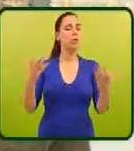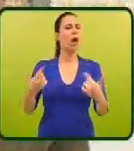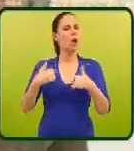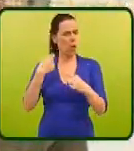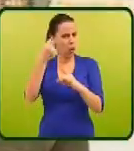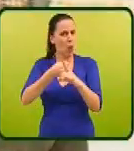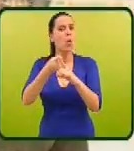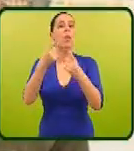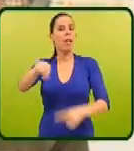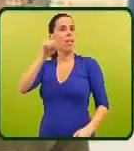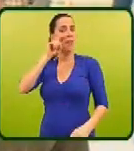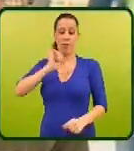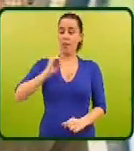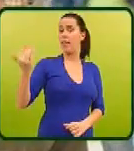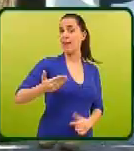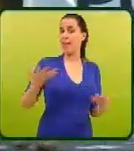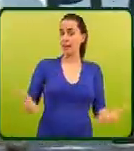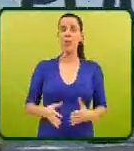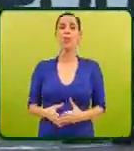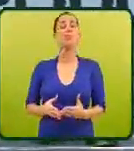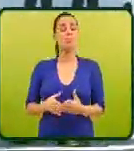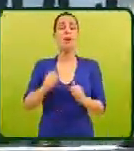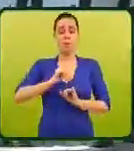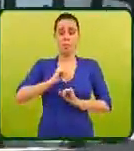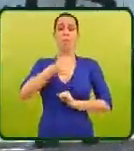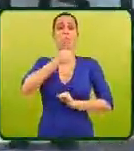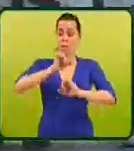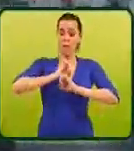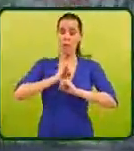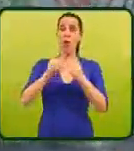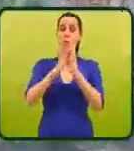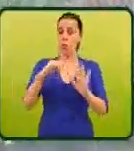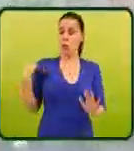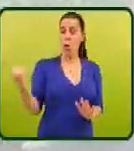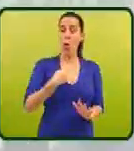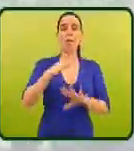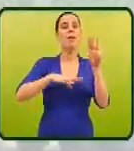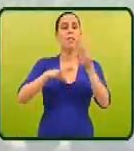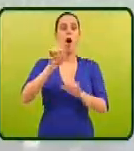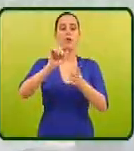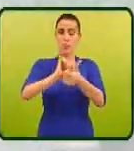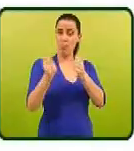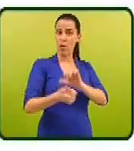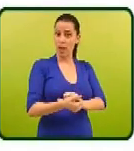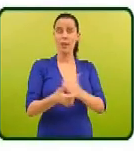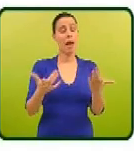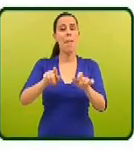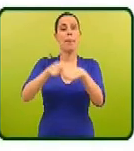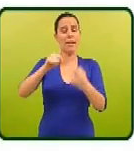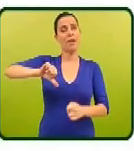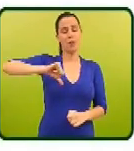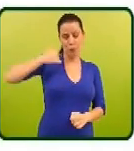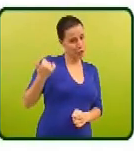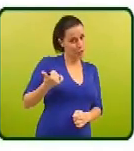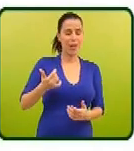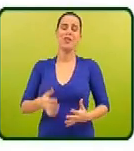Eu luto pela defesa dos nossos direitos. Está nas nossas mãos, todos nós seremos os agentes da mudança. Partido